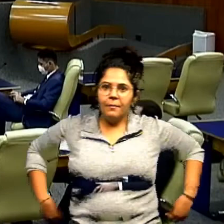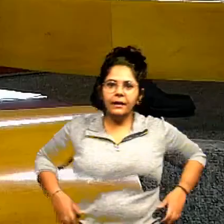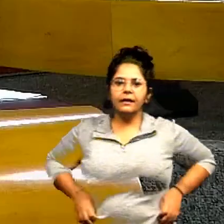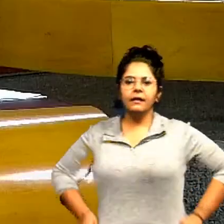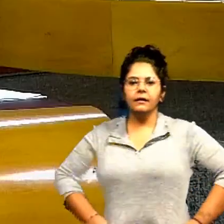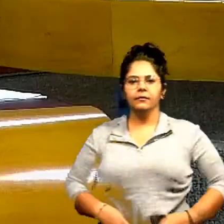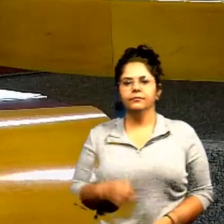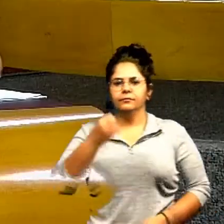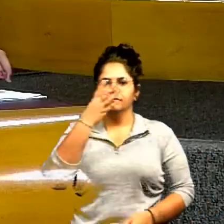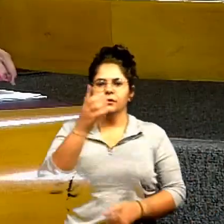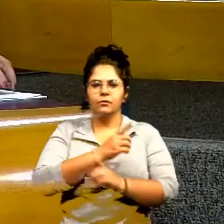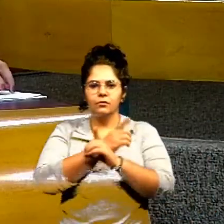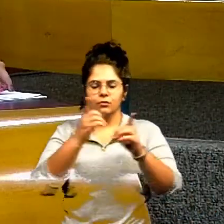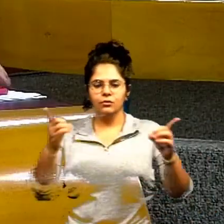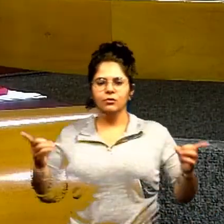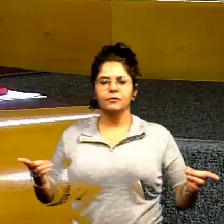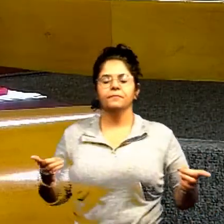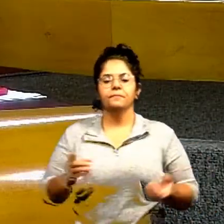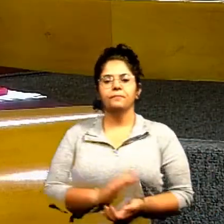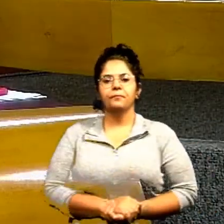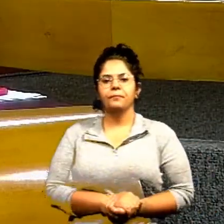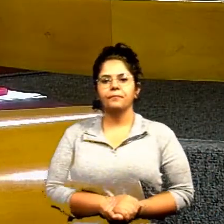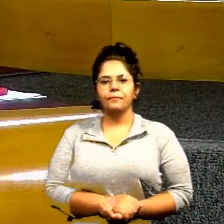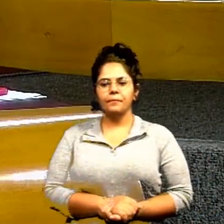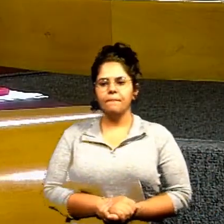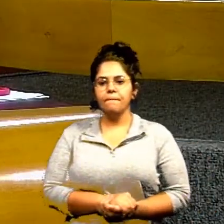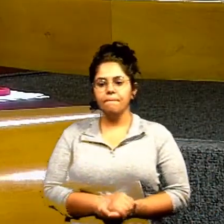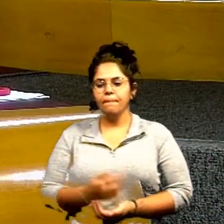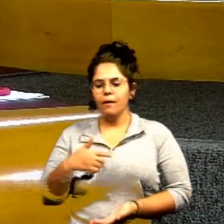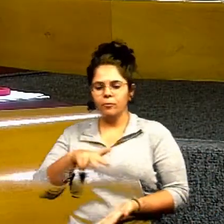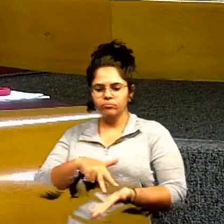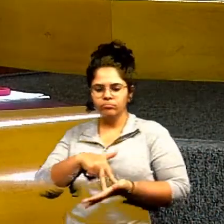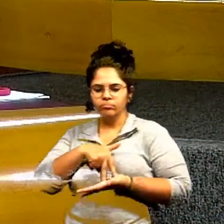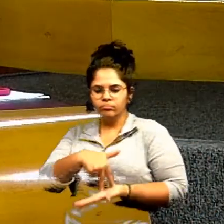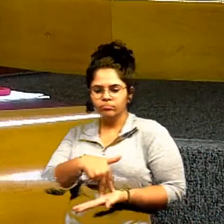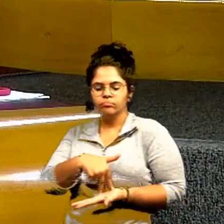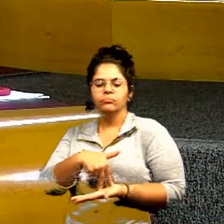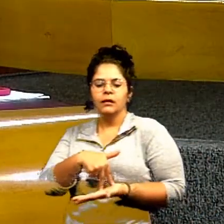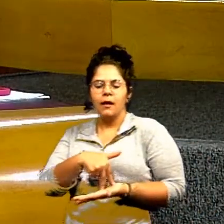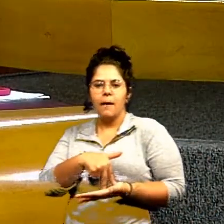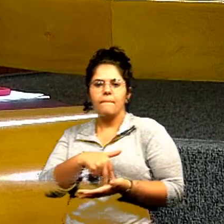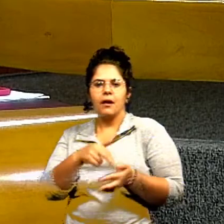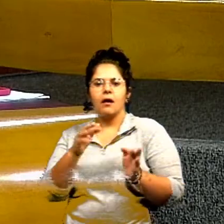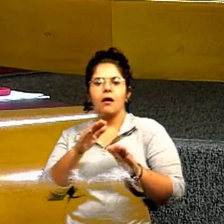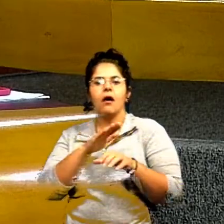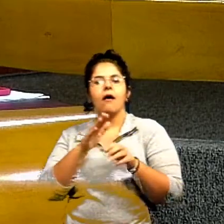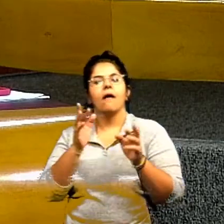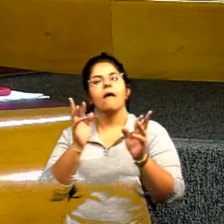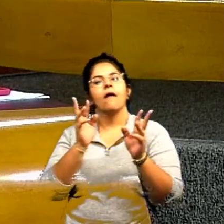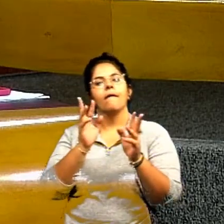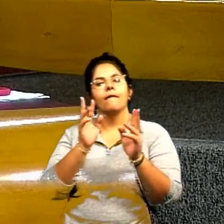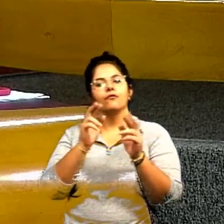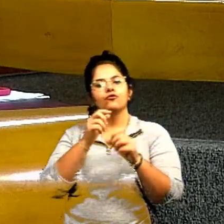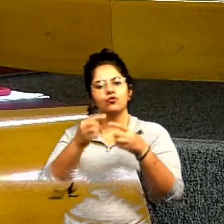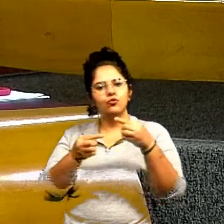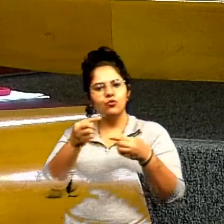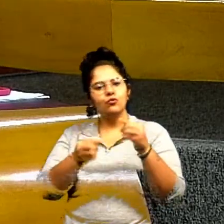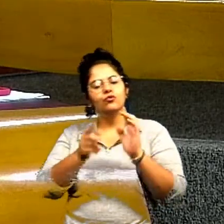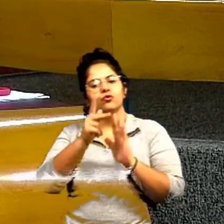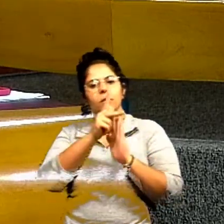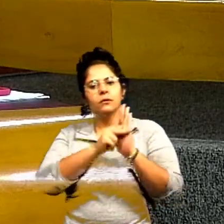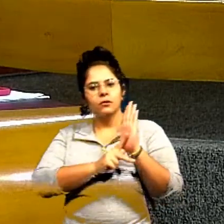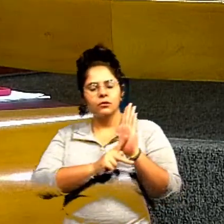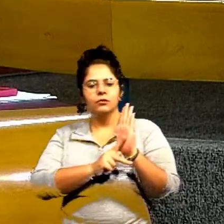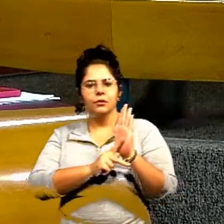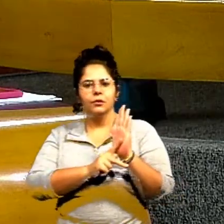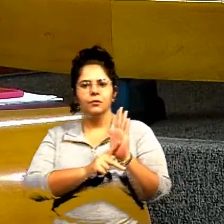bom dia eu faço questão de subir a essa tribuna e falar desse projeto porque nós estamos